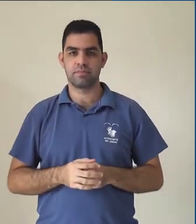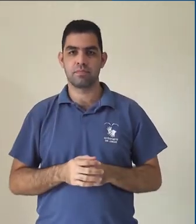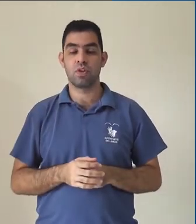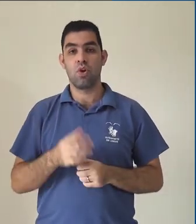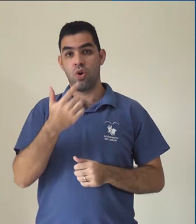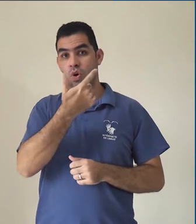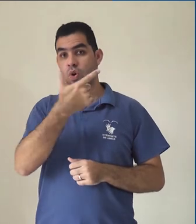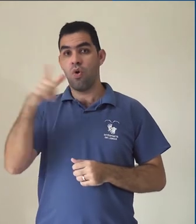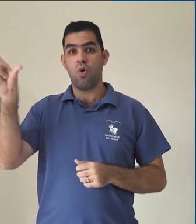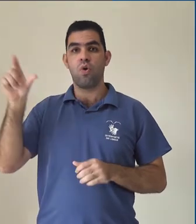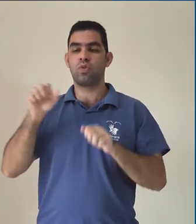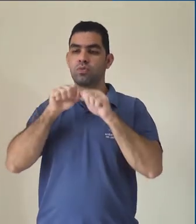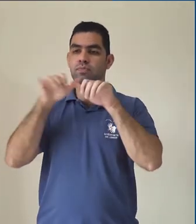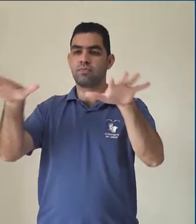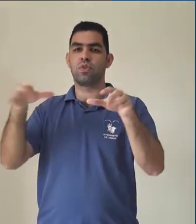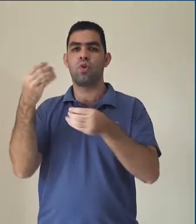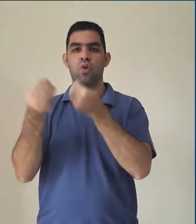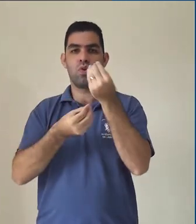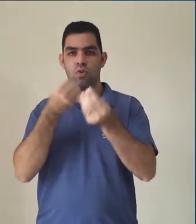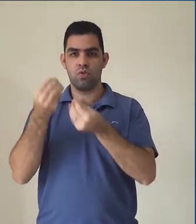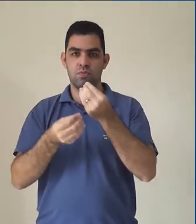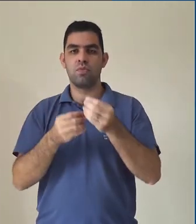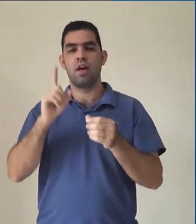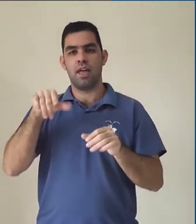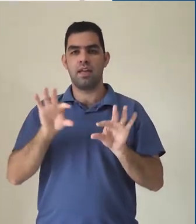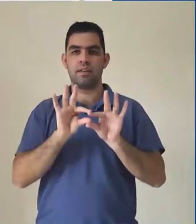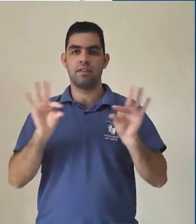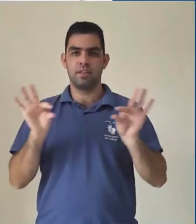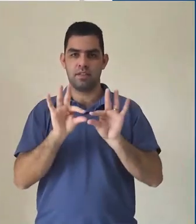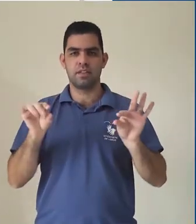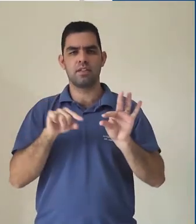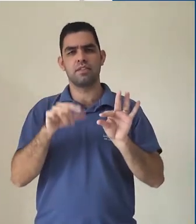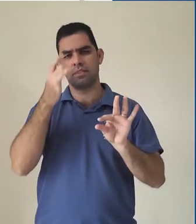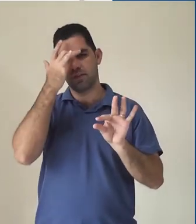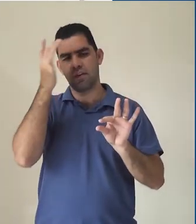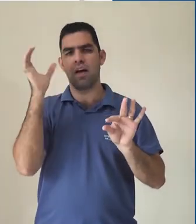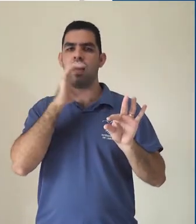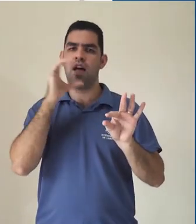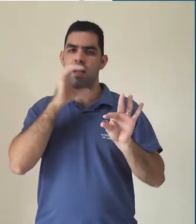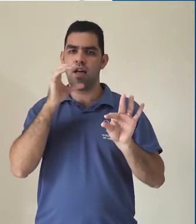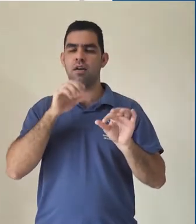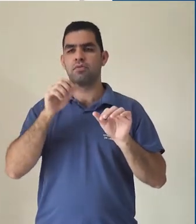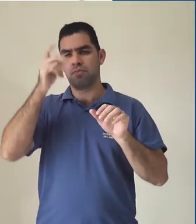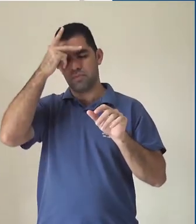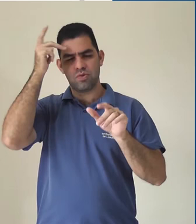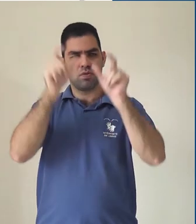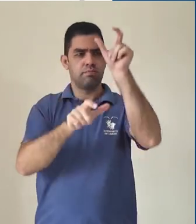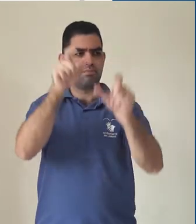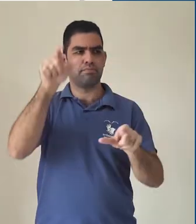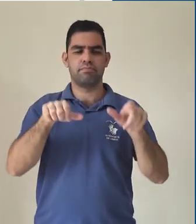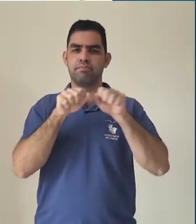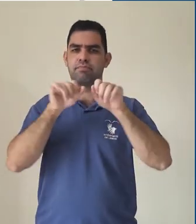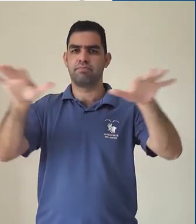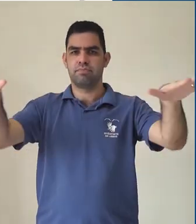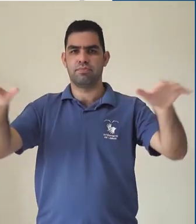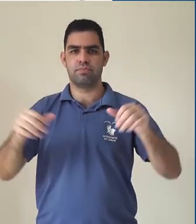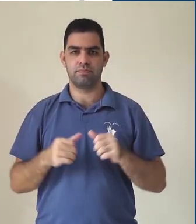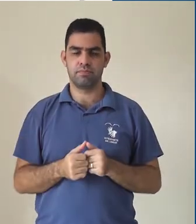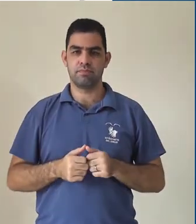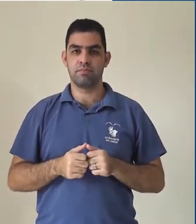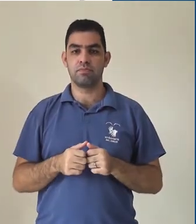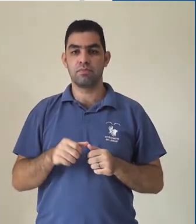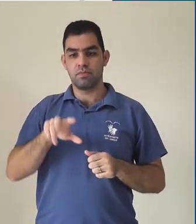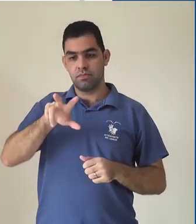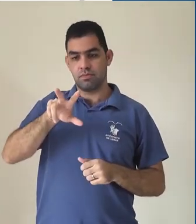Uma outra maneira de compartilhar é pelo link de compartilhamento. É uma opção mais rápida para compartilhar com muitas pessoas ao mesmo tempo.